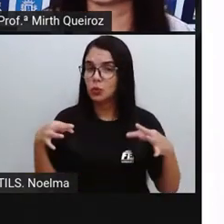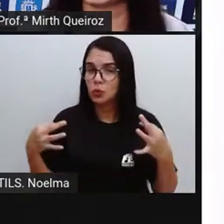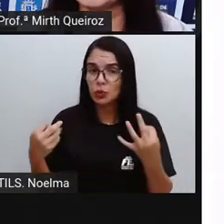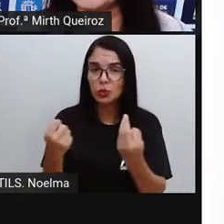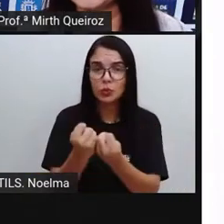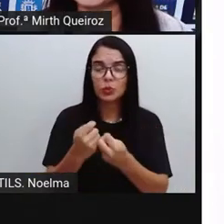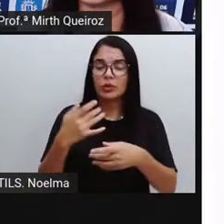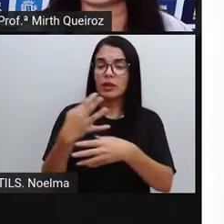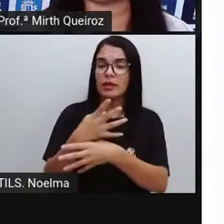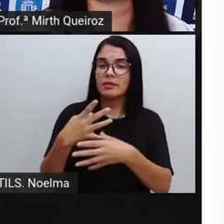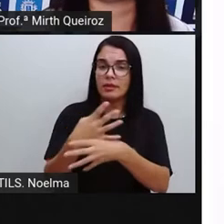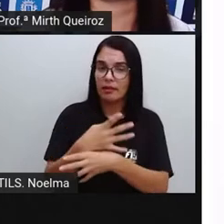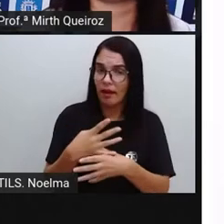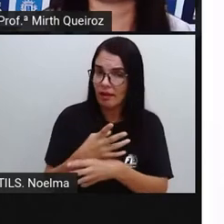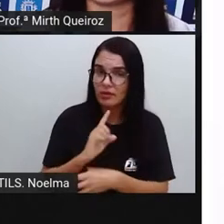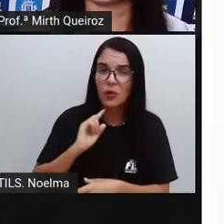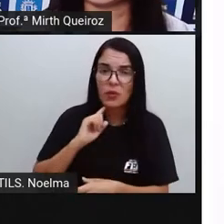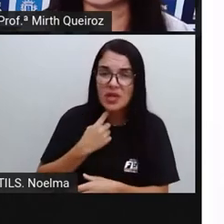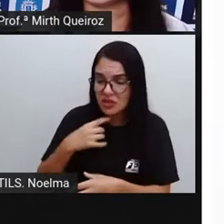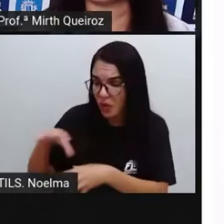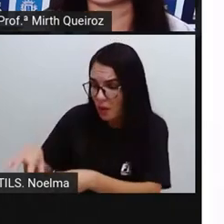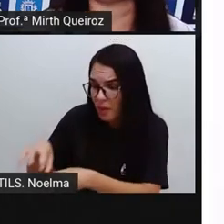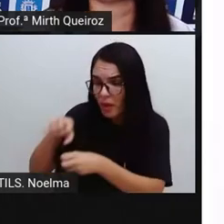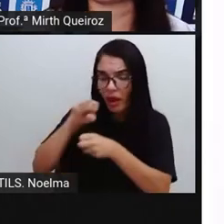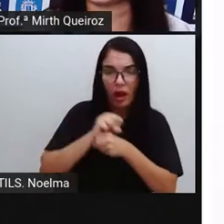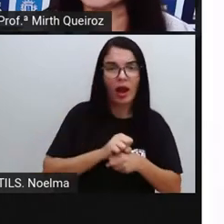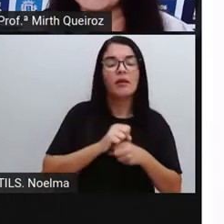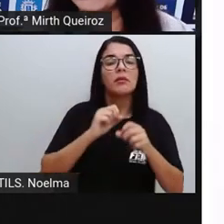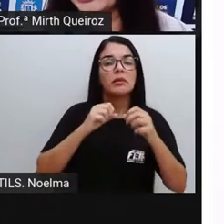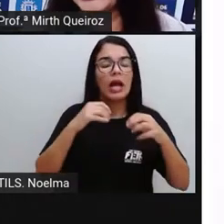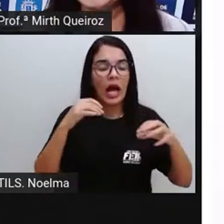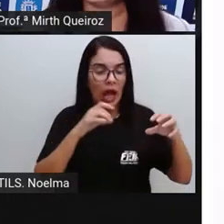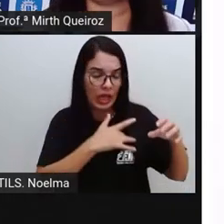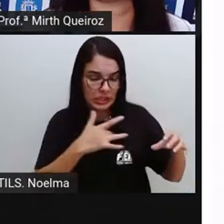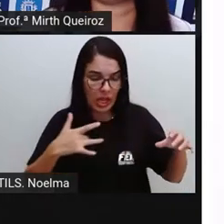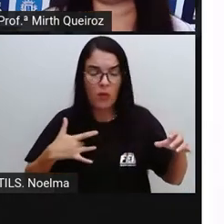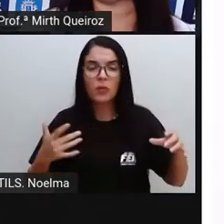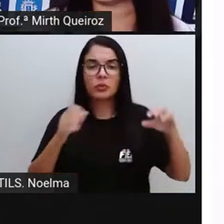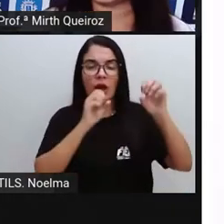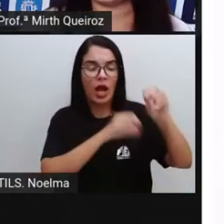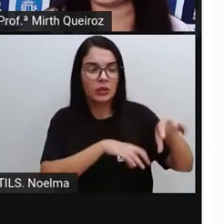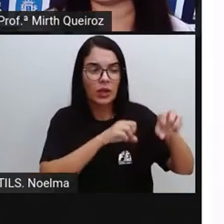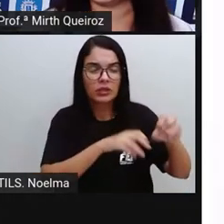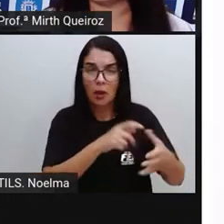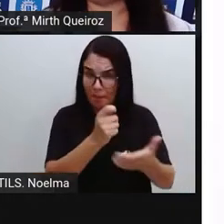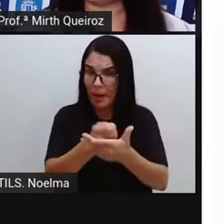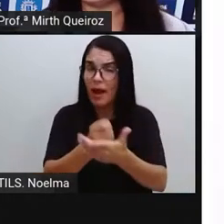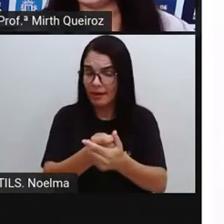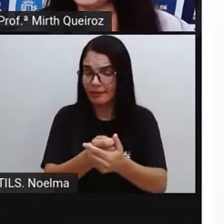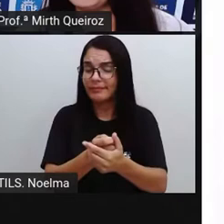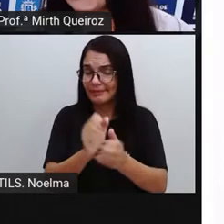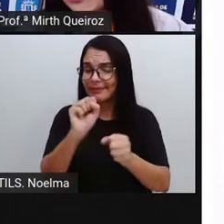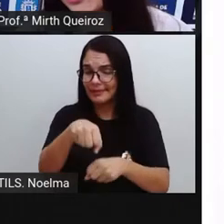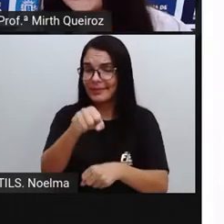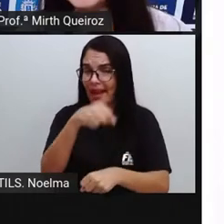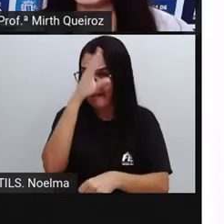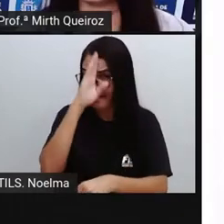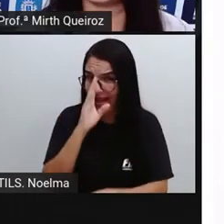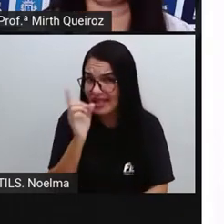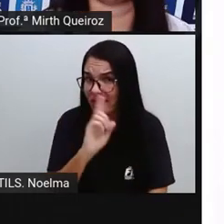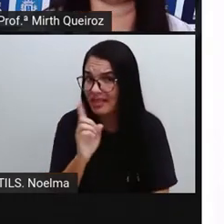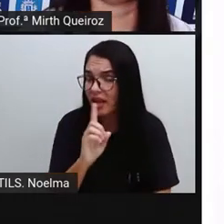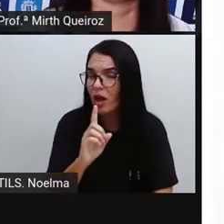pela coleta de lixo Nós pagamos para ter educação Nós pagamos para ter saúde E nós pagamos através do imposto